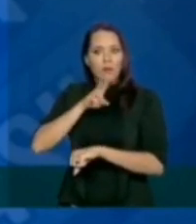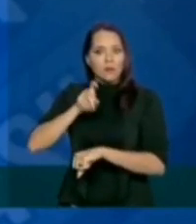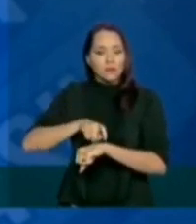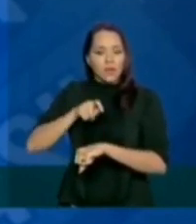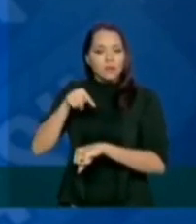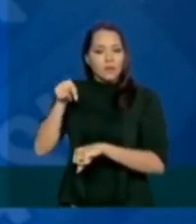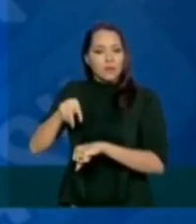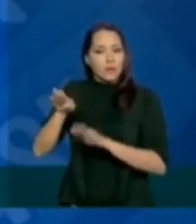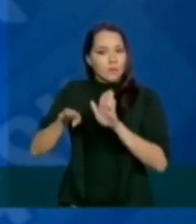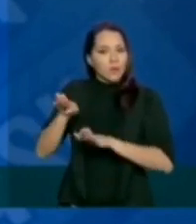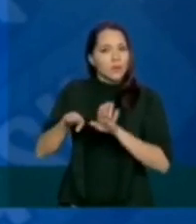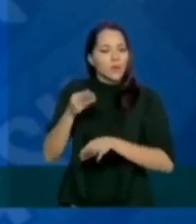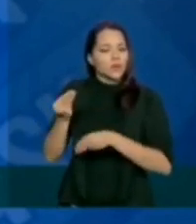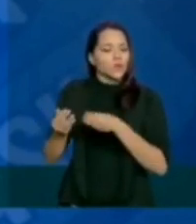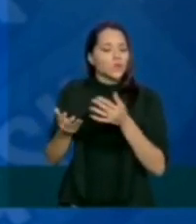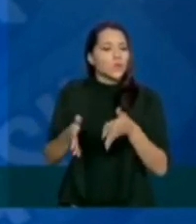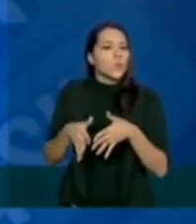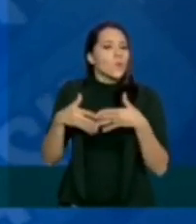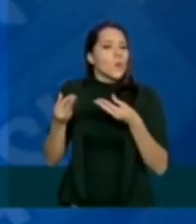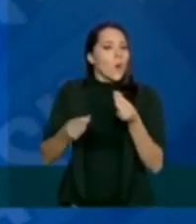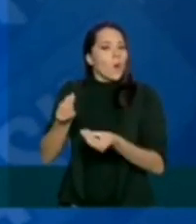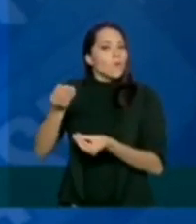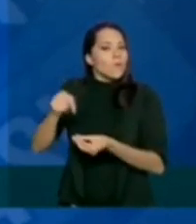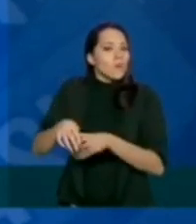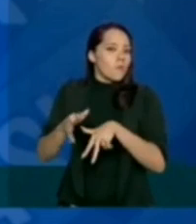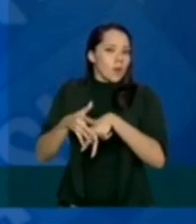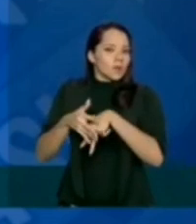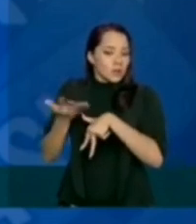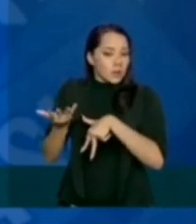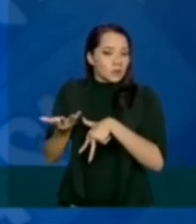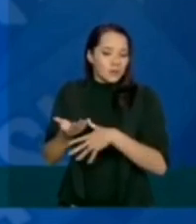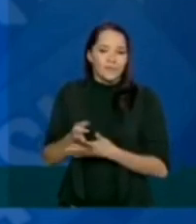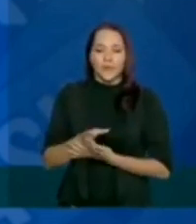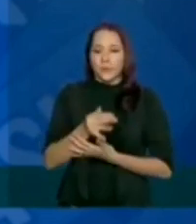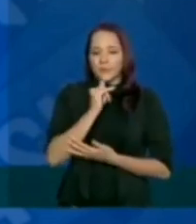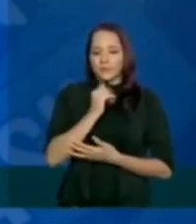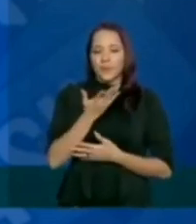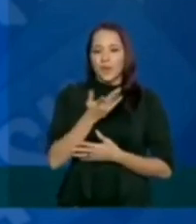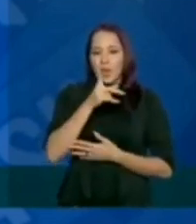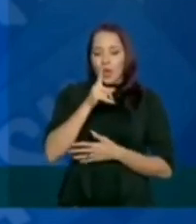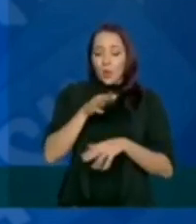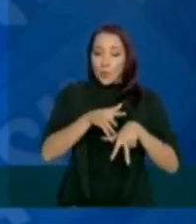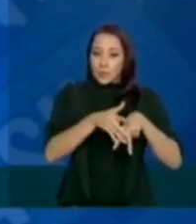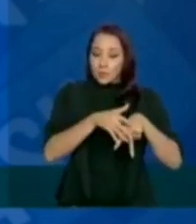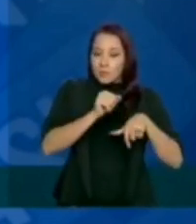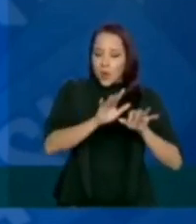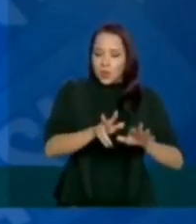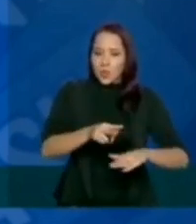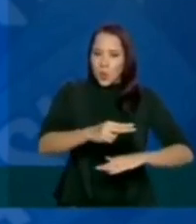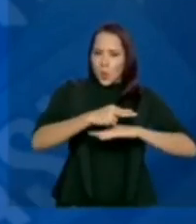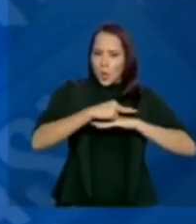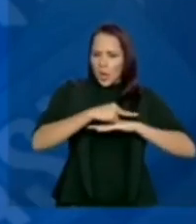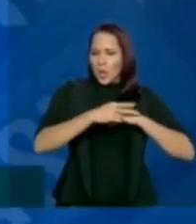de uma gradação da gravidade do estado do paciente. Então, o hospital, esse paciente, ele pode estar num leito